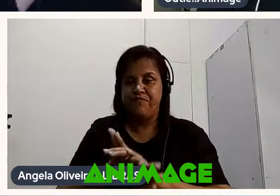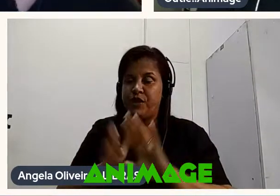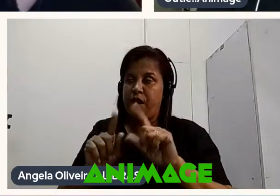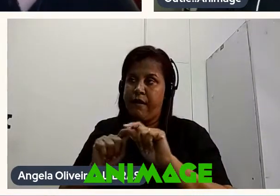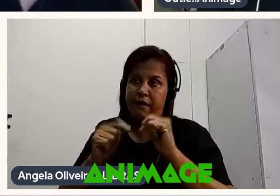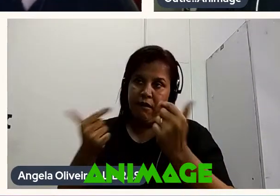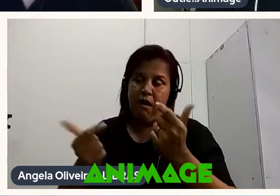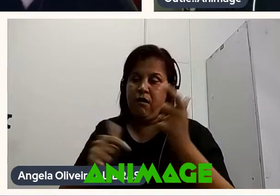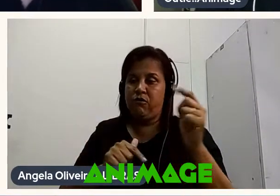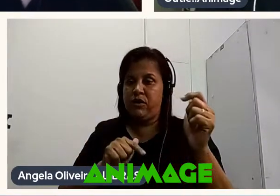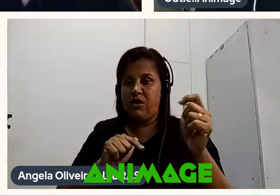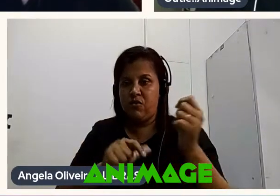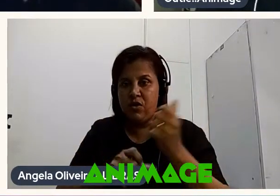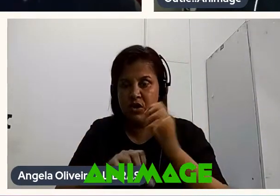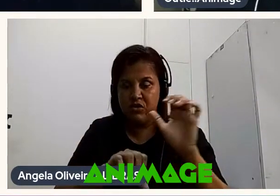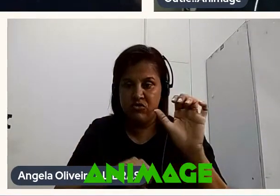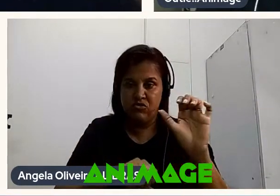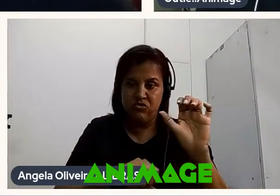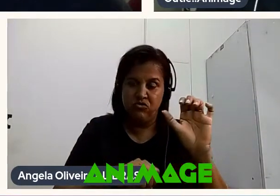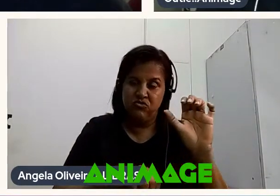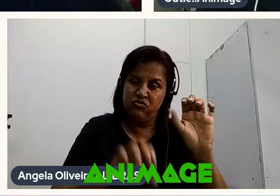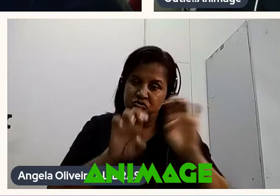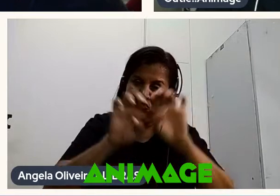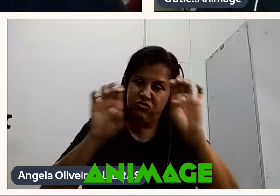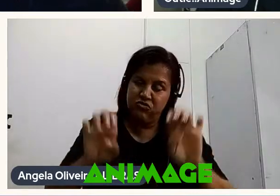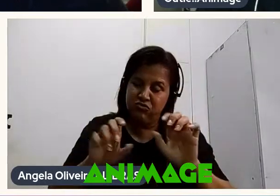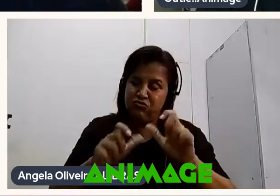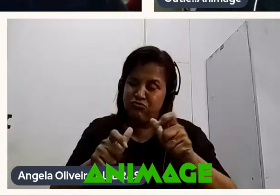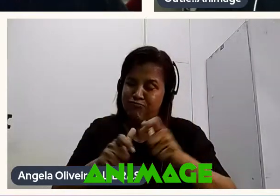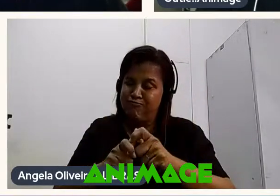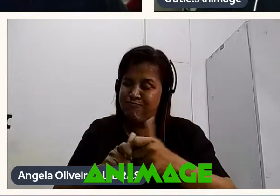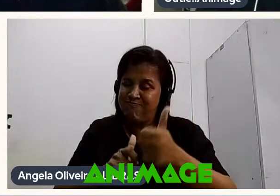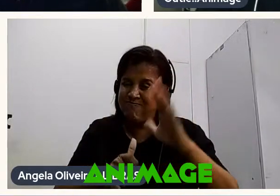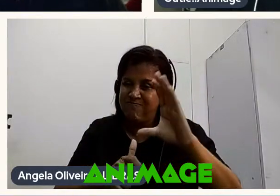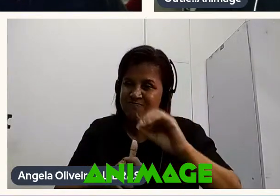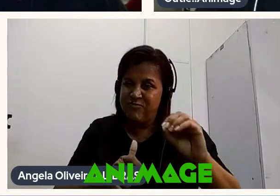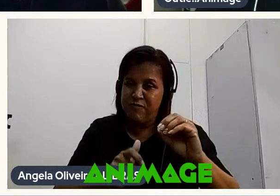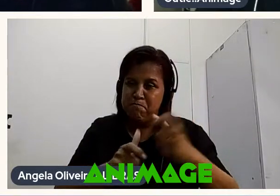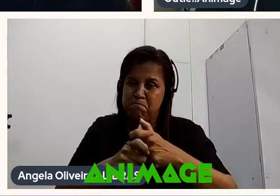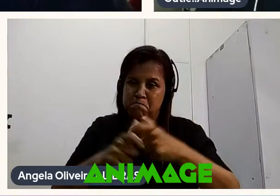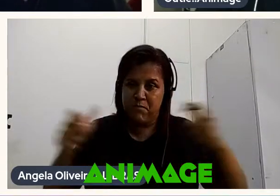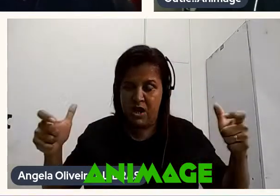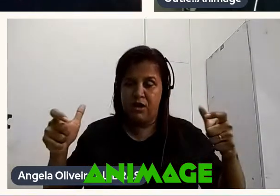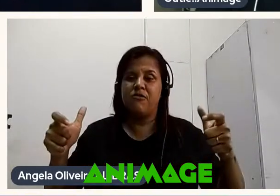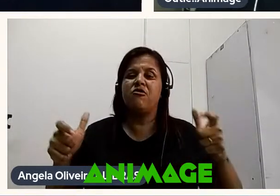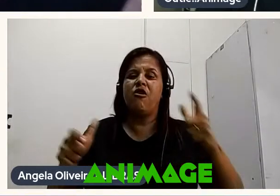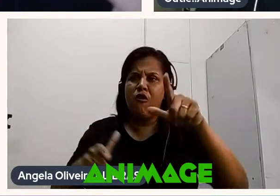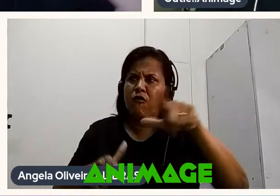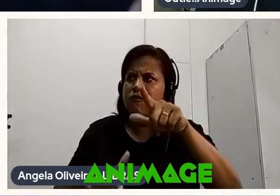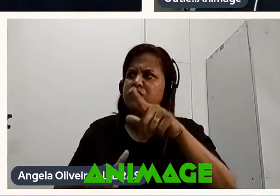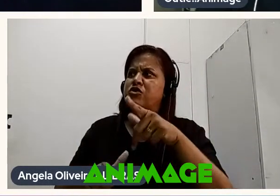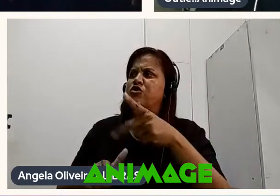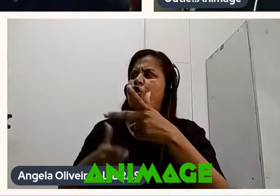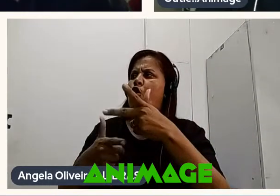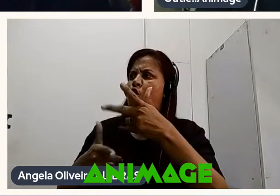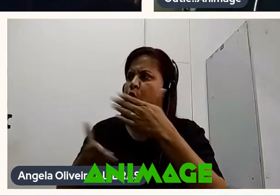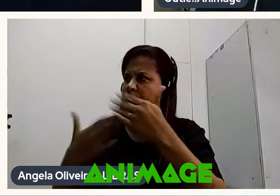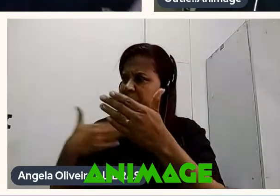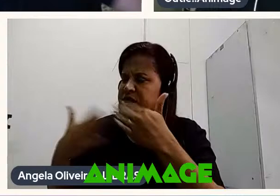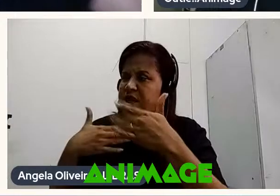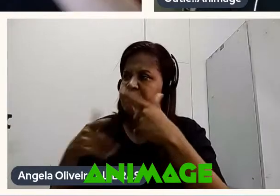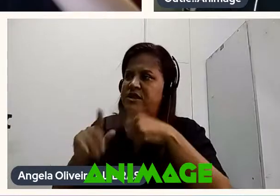100 vezes Maior Que a nossa Mas eles têm Um departamento Que é justamente Isso Conversei com o cara Lá Fazendo uma Tractana Para um plano